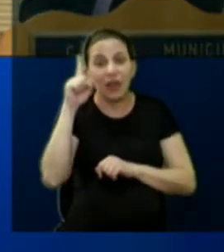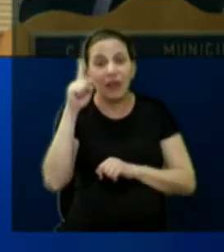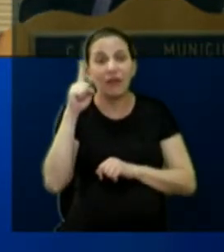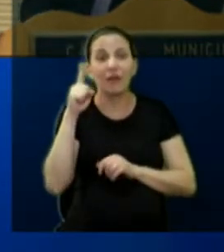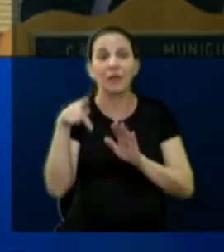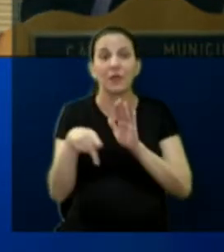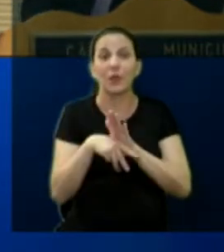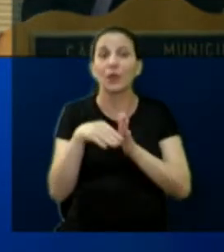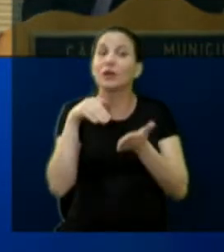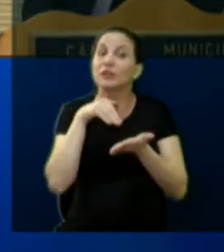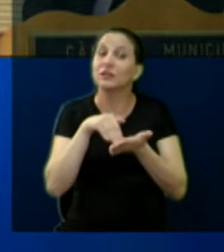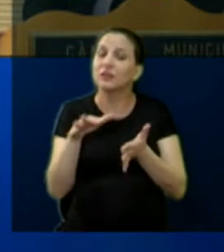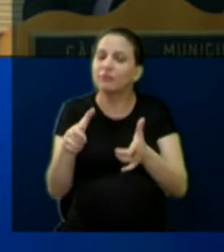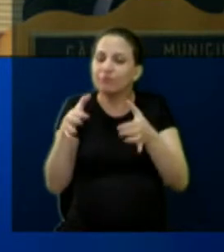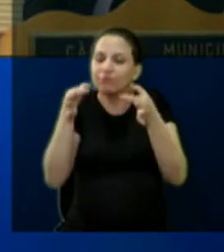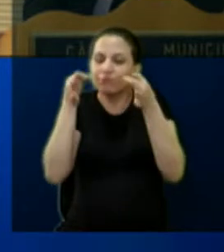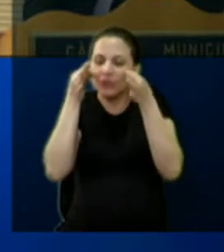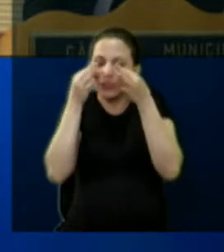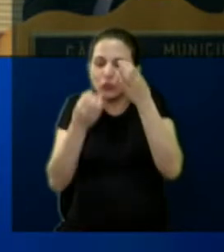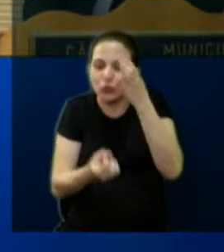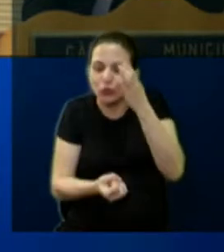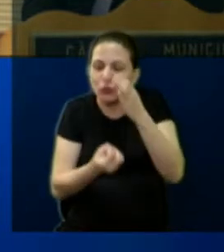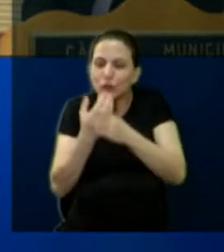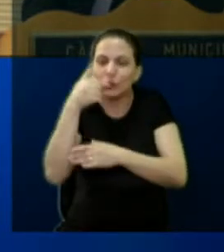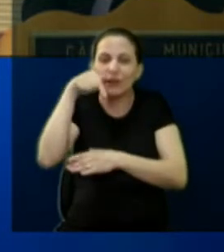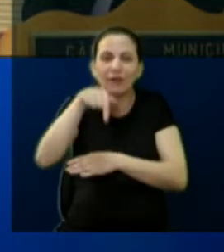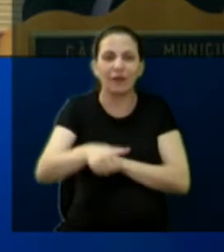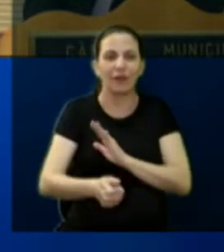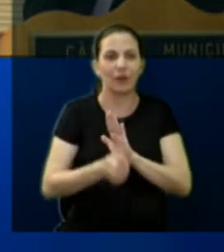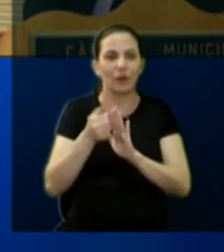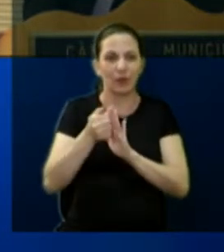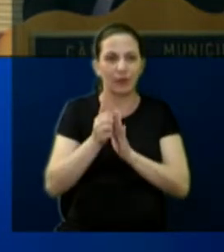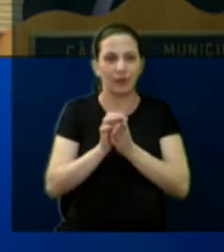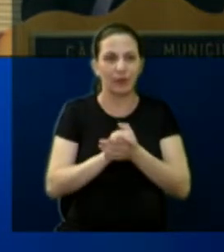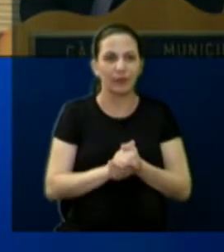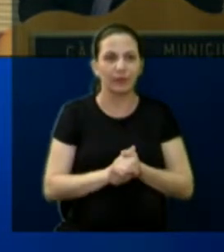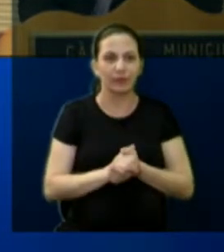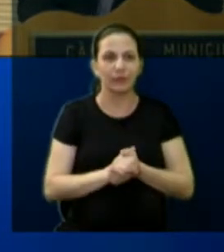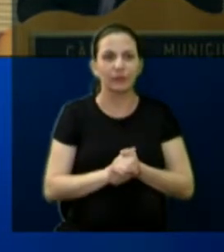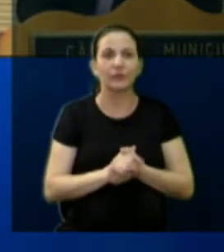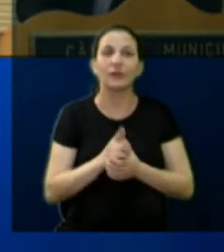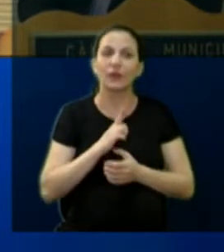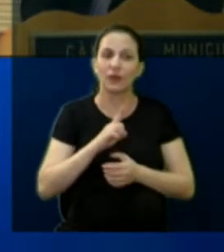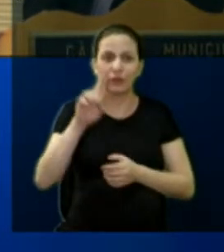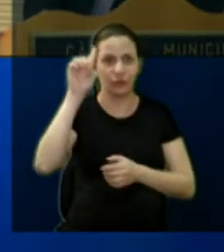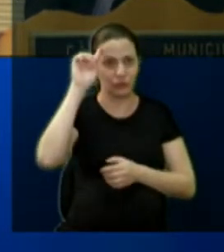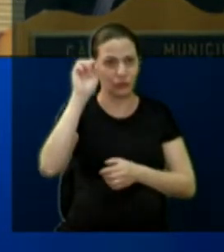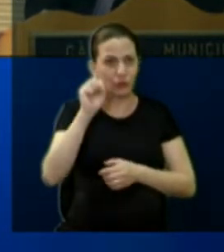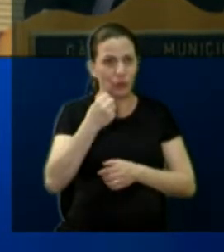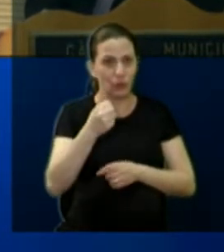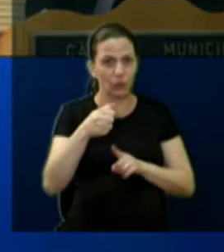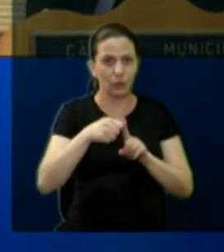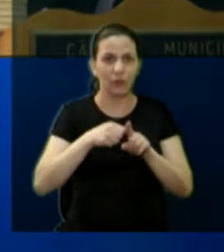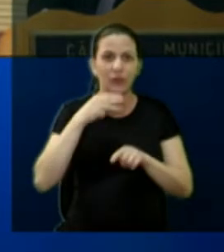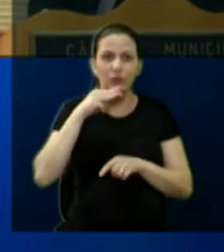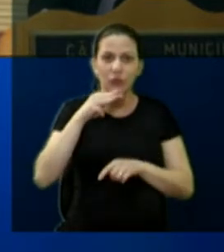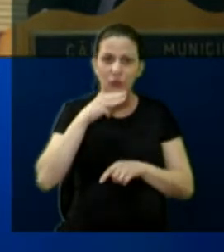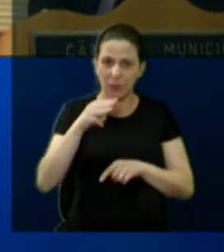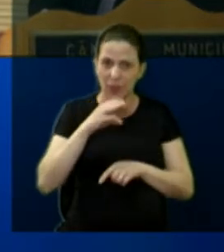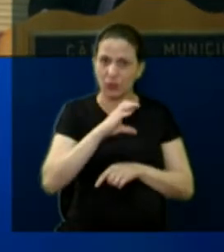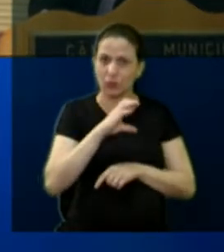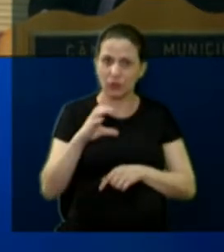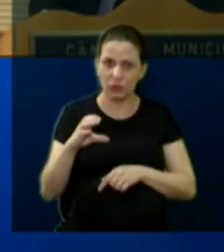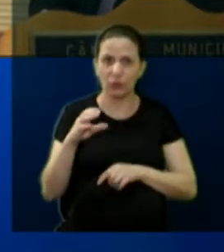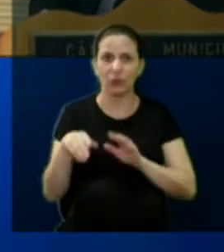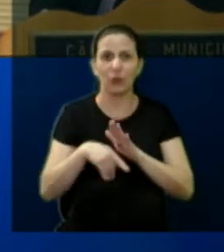está interessada na implantação. Pode passar. Estive também no dia 8 com a coordenadora de acervos e patrimônio